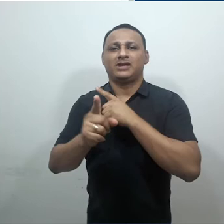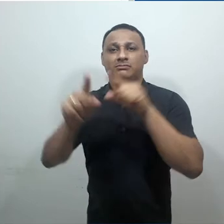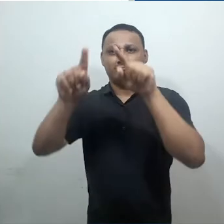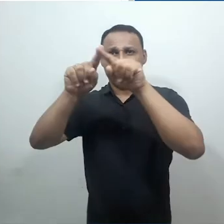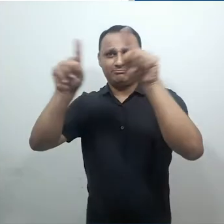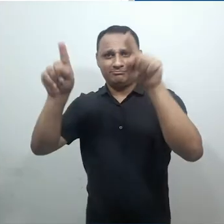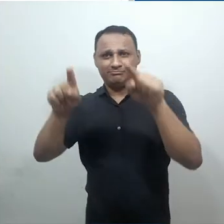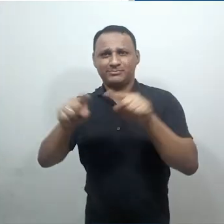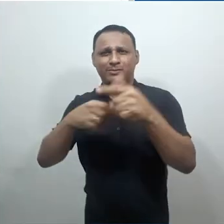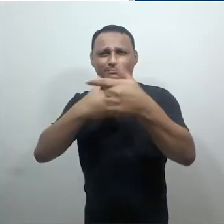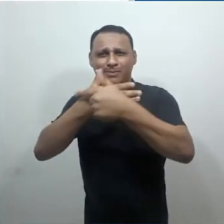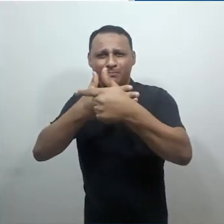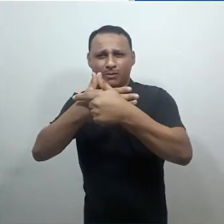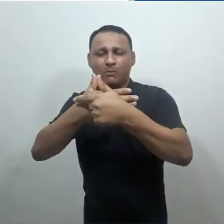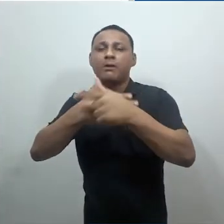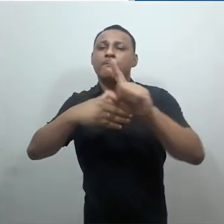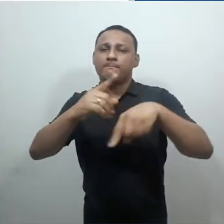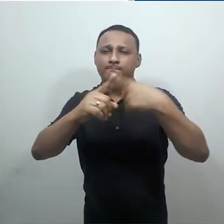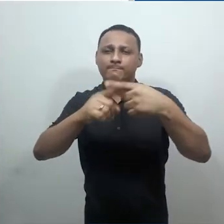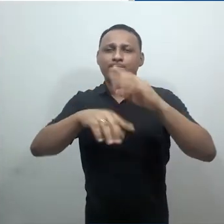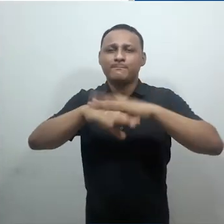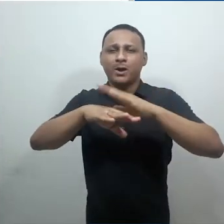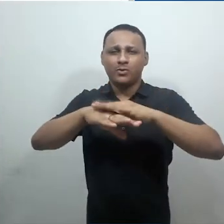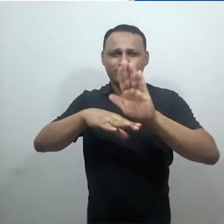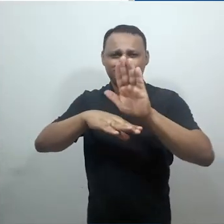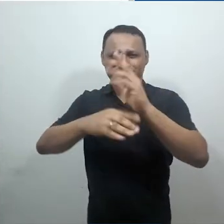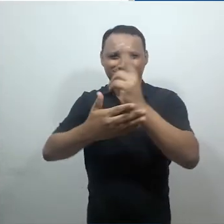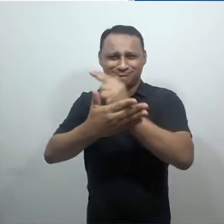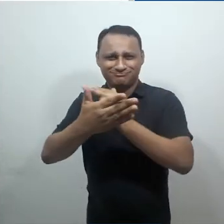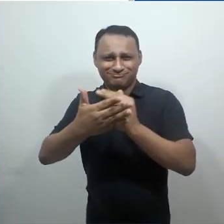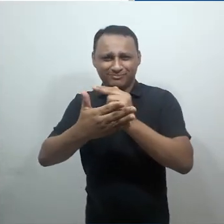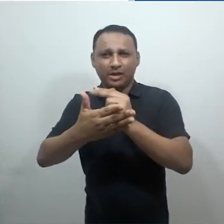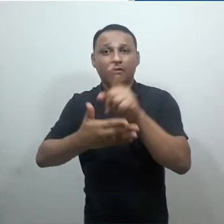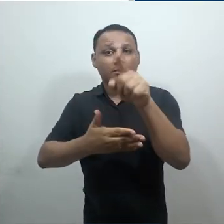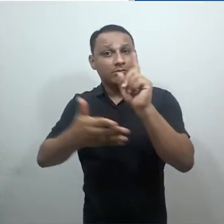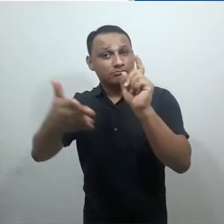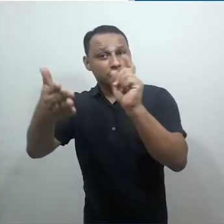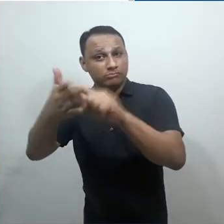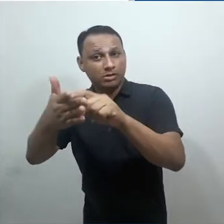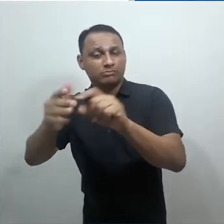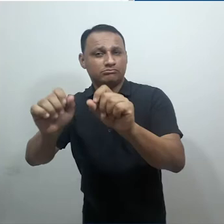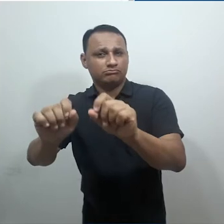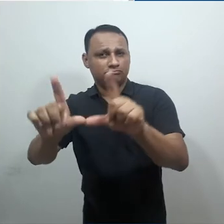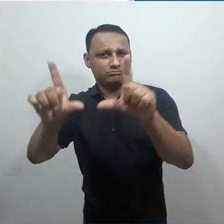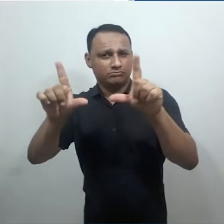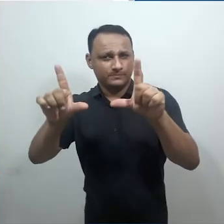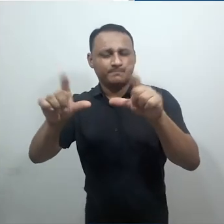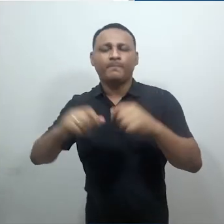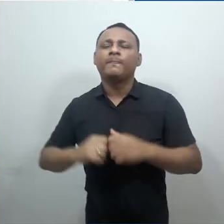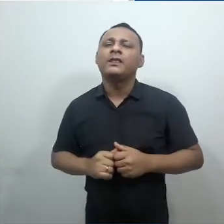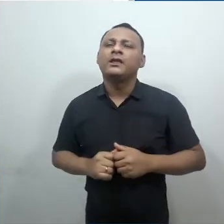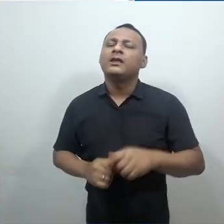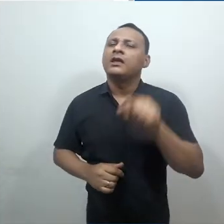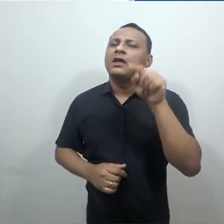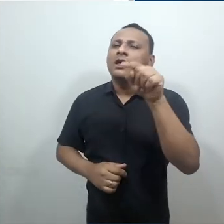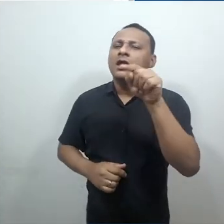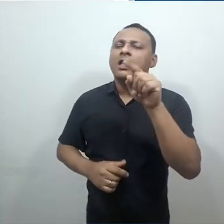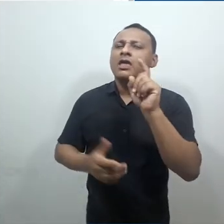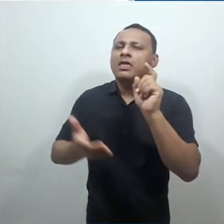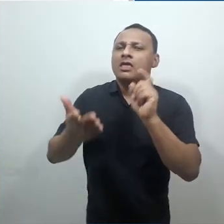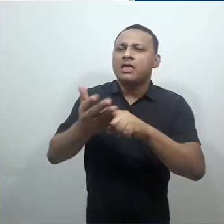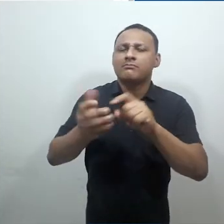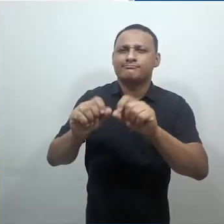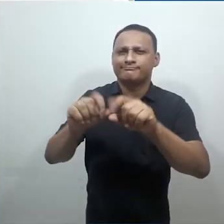folha com uma mão de entrega, clico sobre o link acessando a atividade tarefa e sou